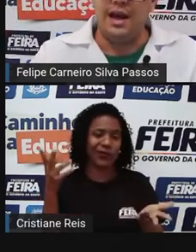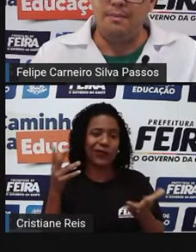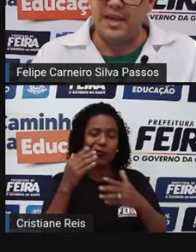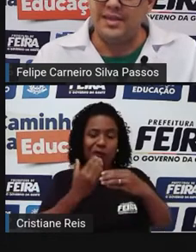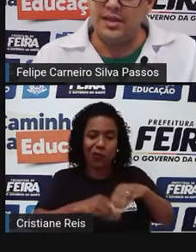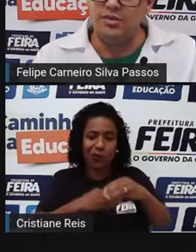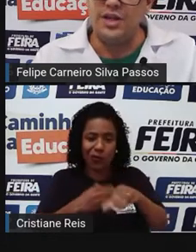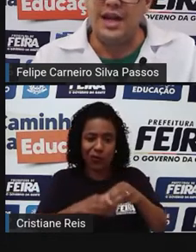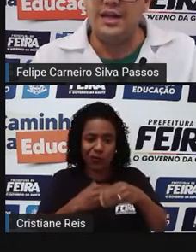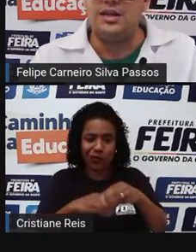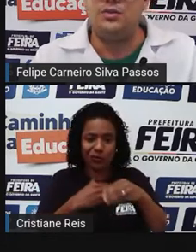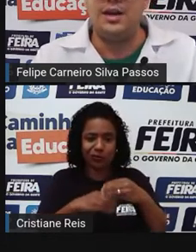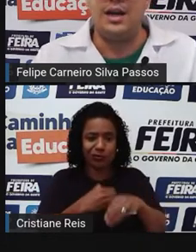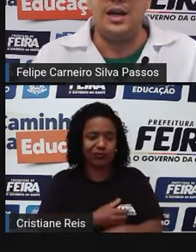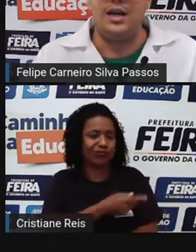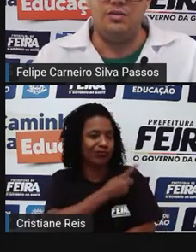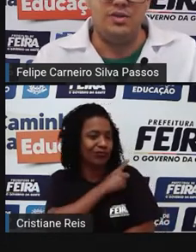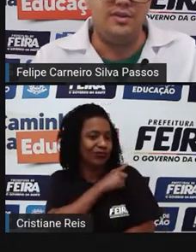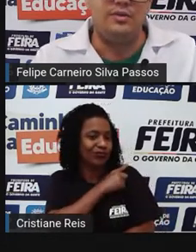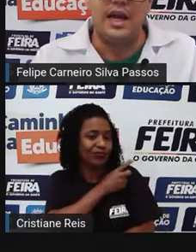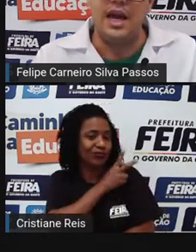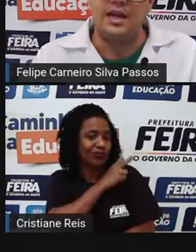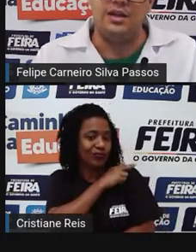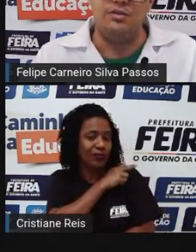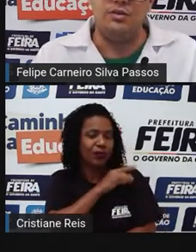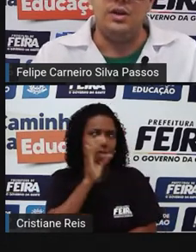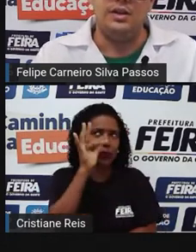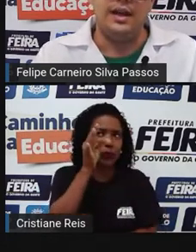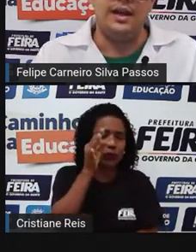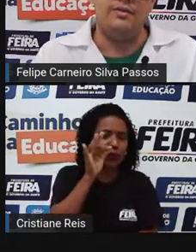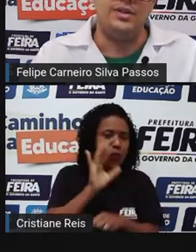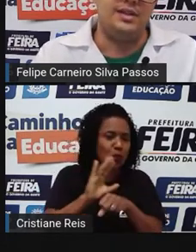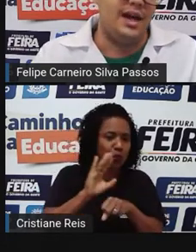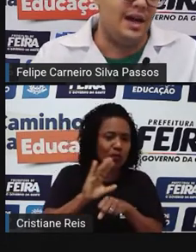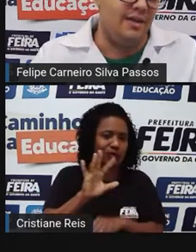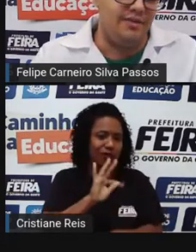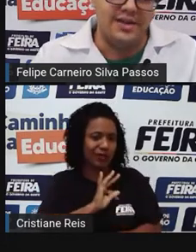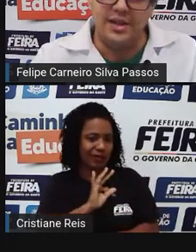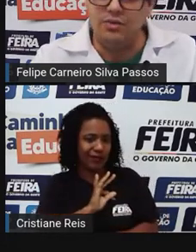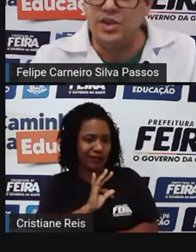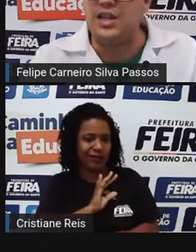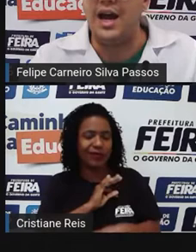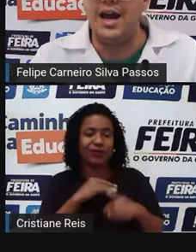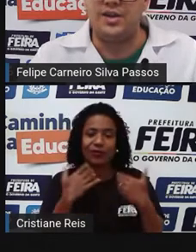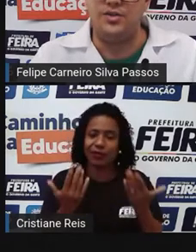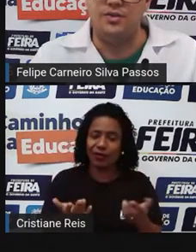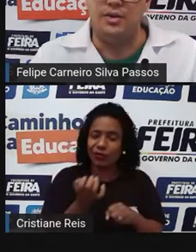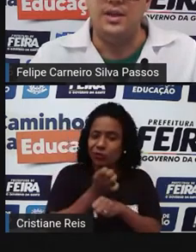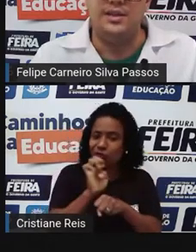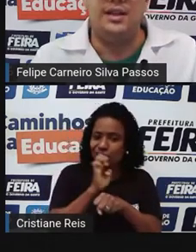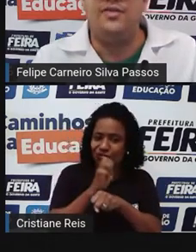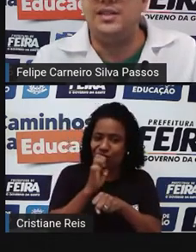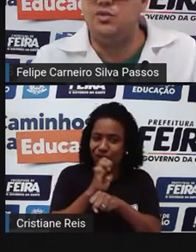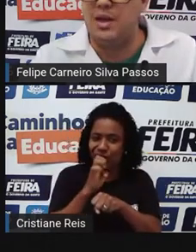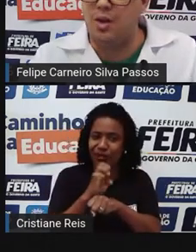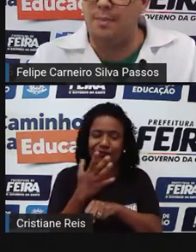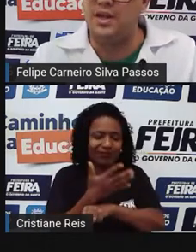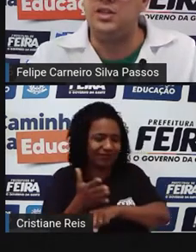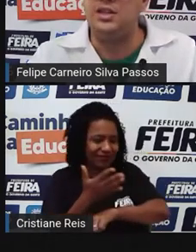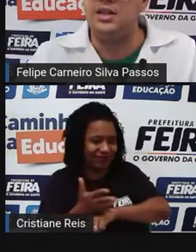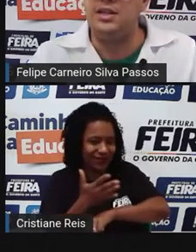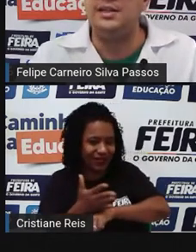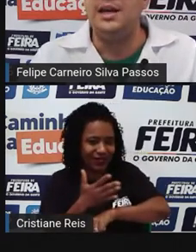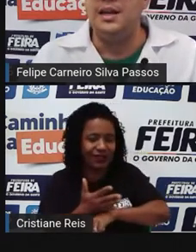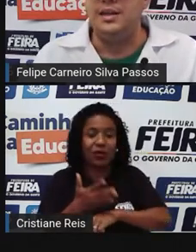você está pensando já ali na sua carreira, no nível técnico, você está fazendo um estágio, você está fazendo um menor